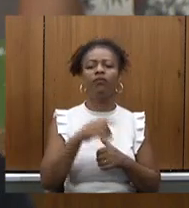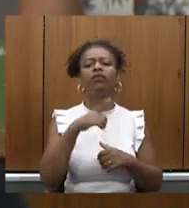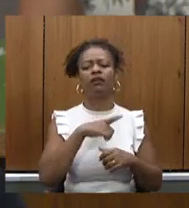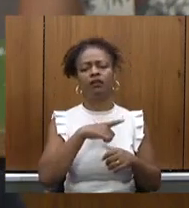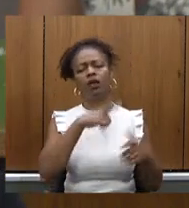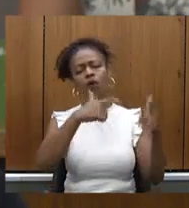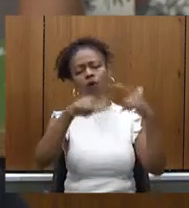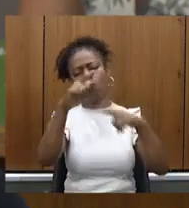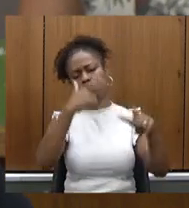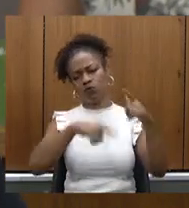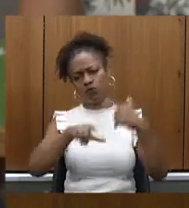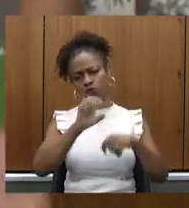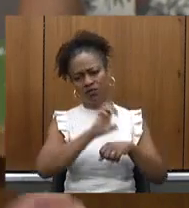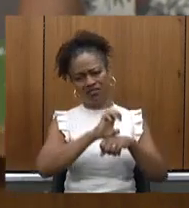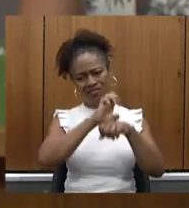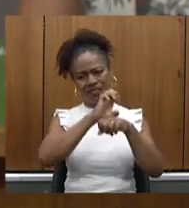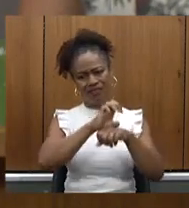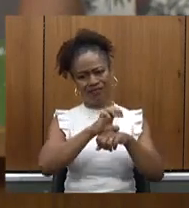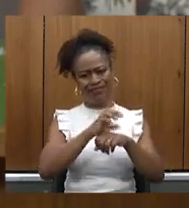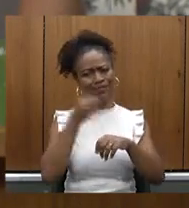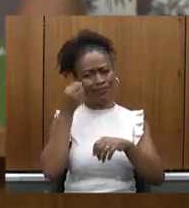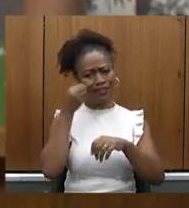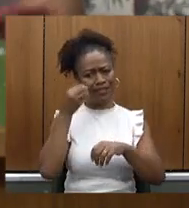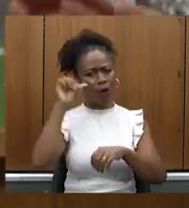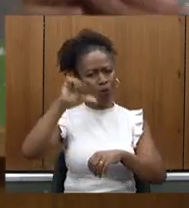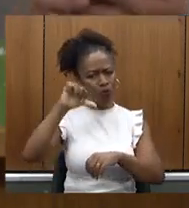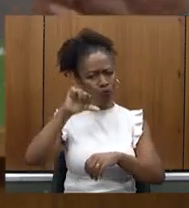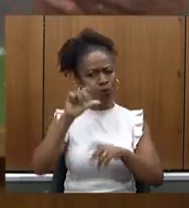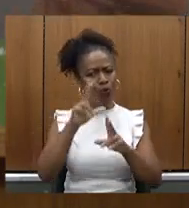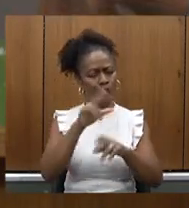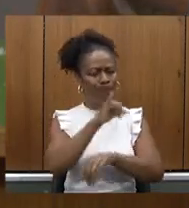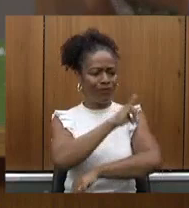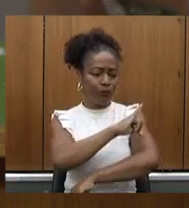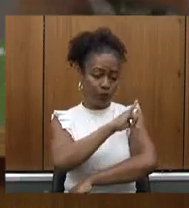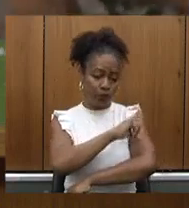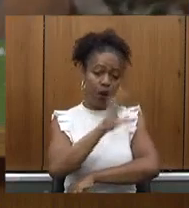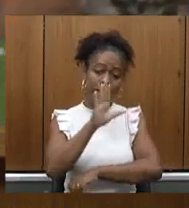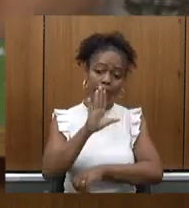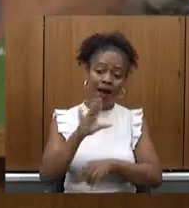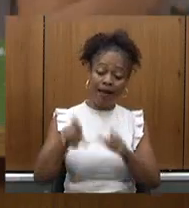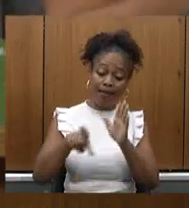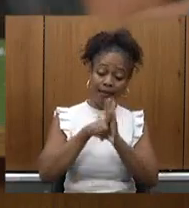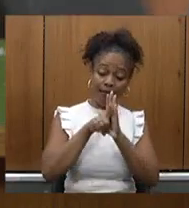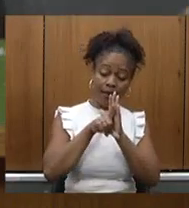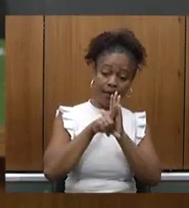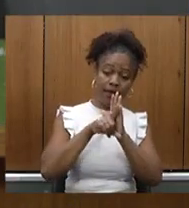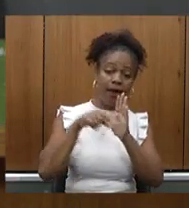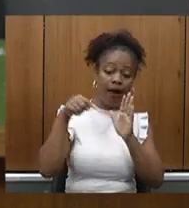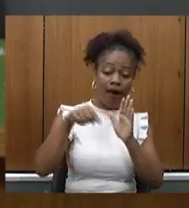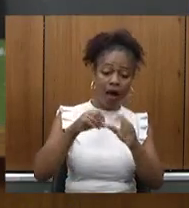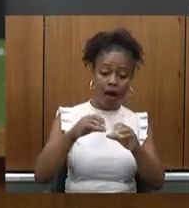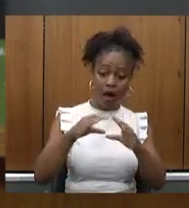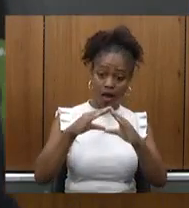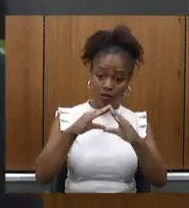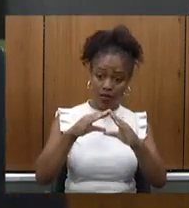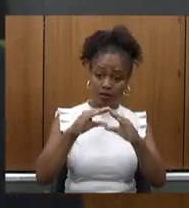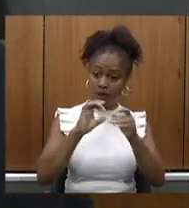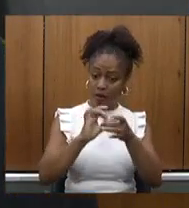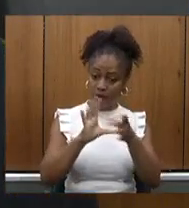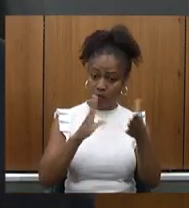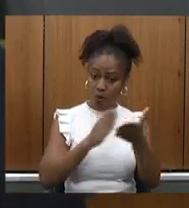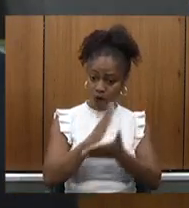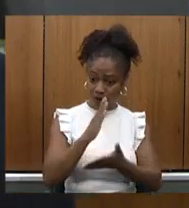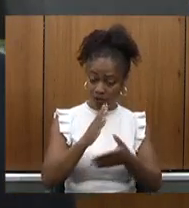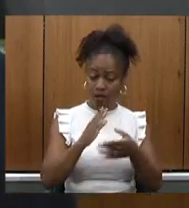com experiências ruins como o Rio de Janeiro mas a lei mineira a lei aprovada aqui na Assembleia de Minas Gerais se não me engano de